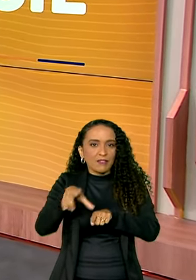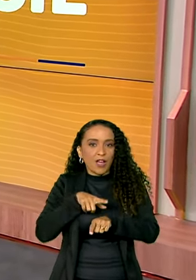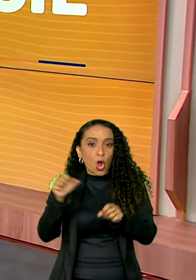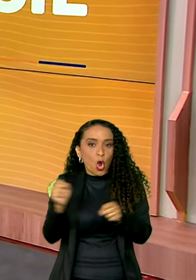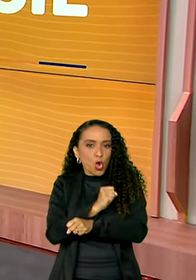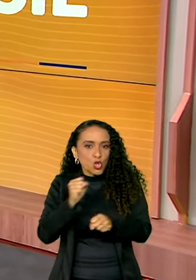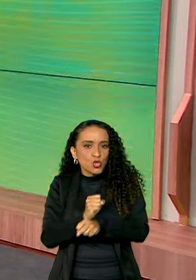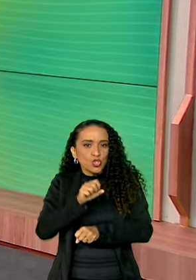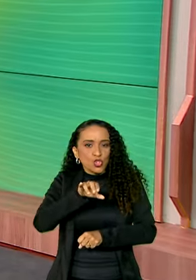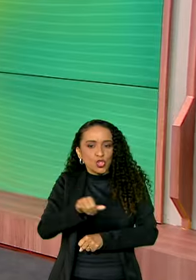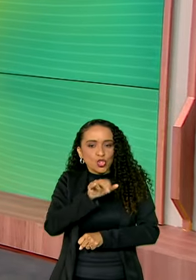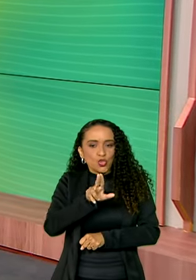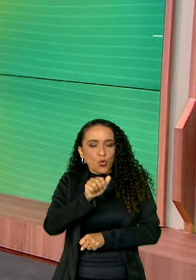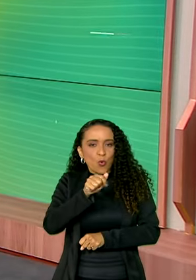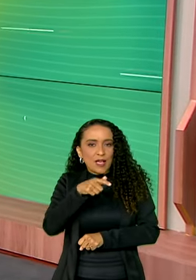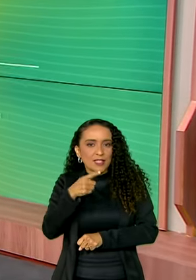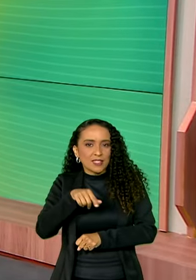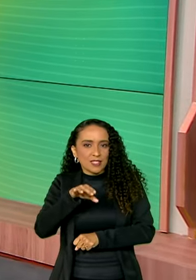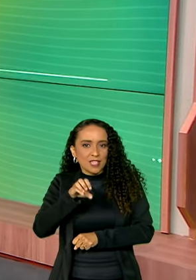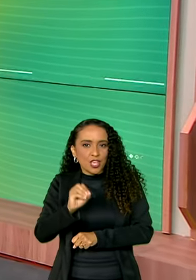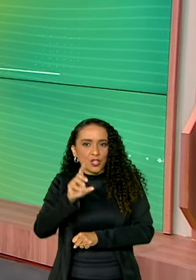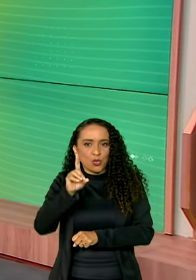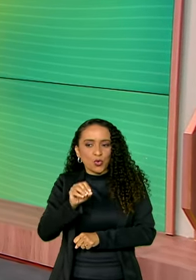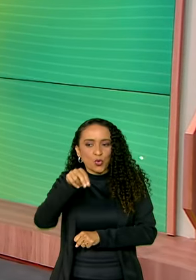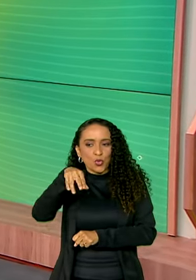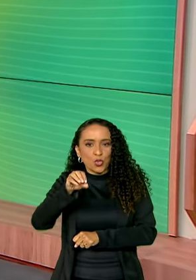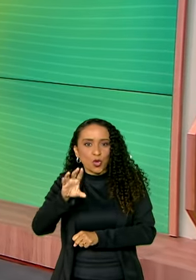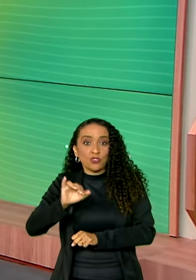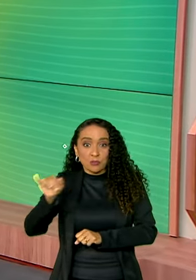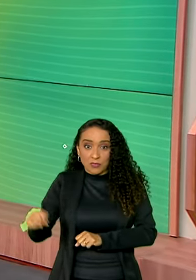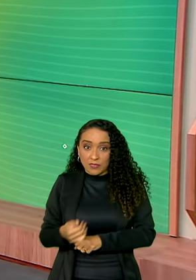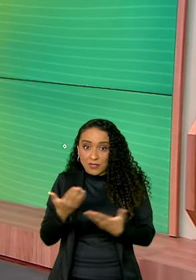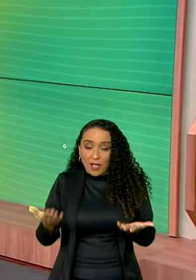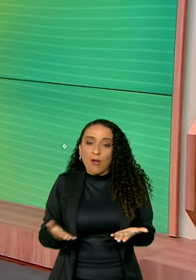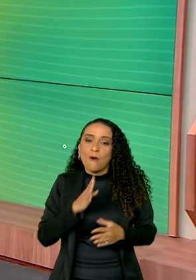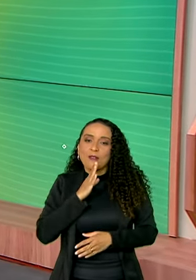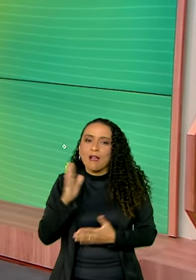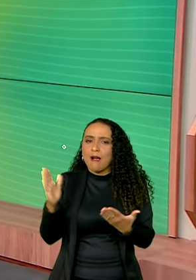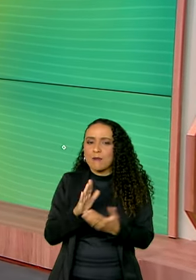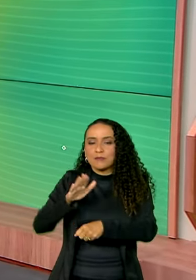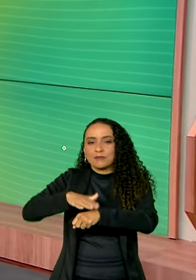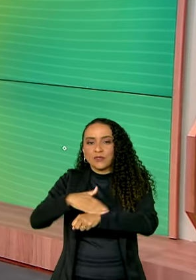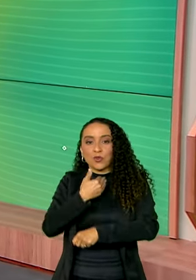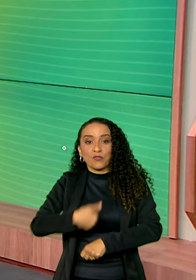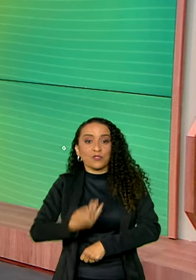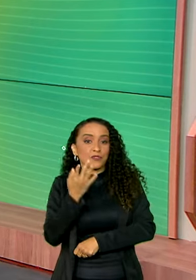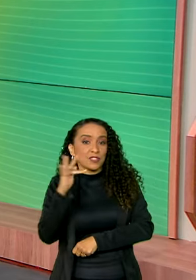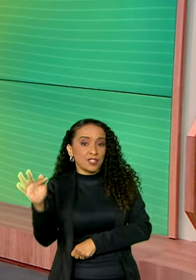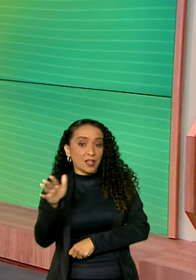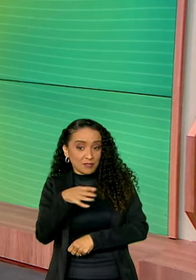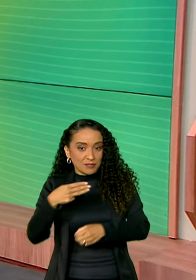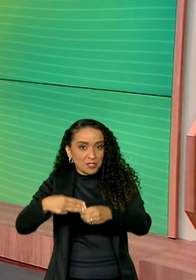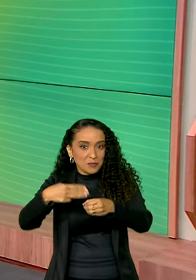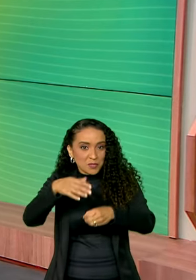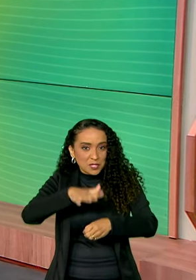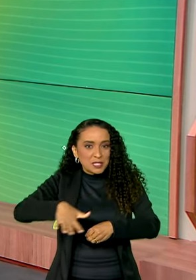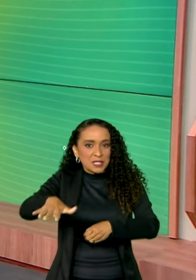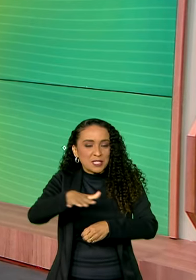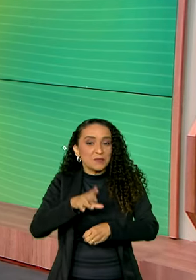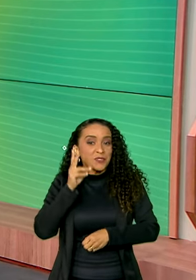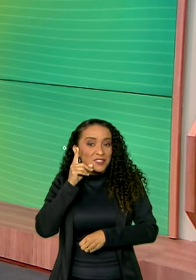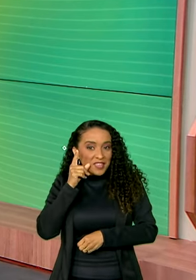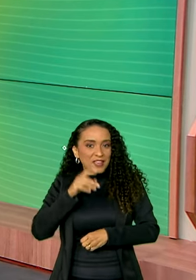será construído em Juazeiro do Norte. Vamos aproveitar, então, para conhecer algumas ações do governo federal nesse município